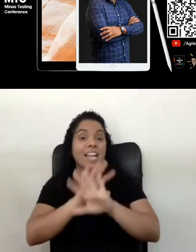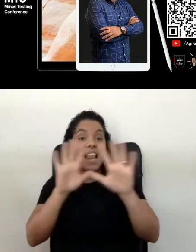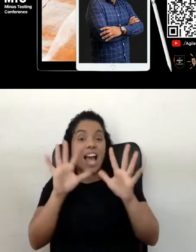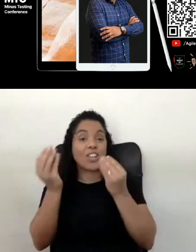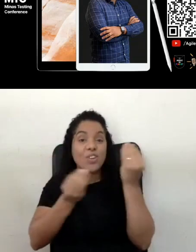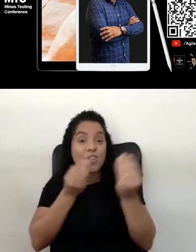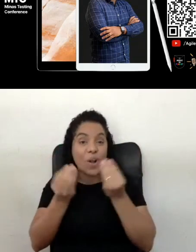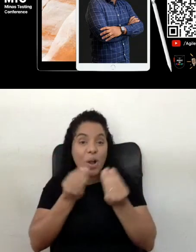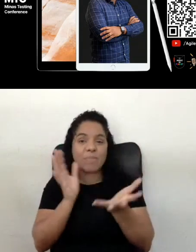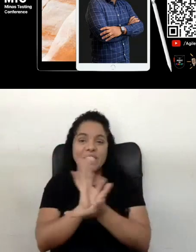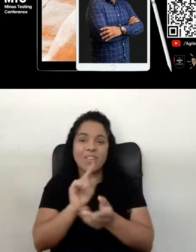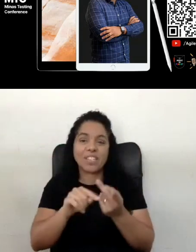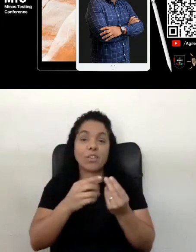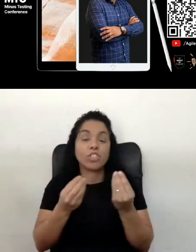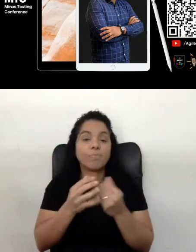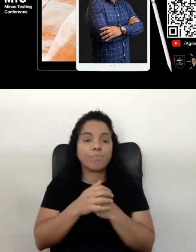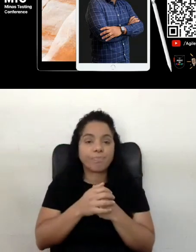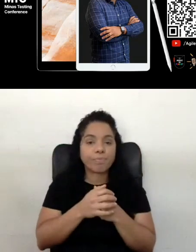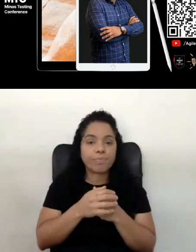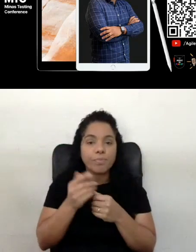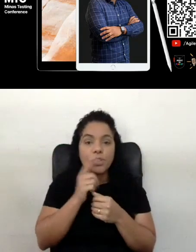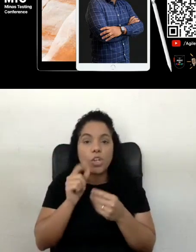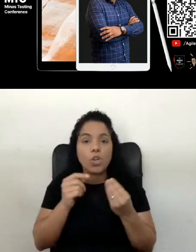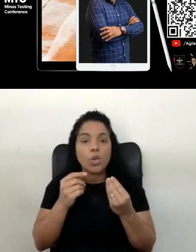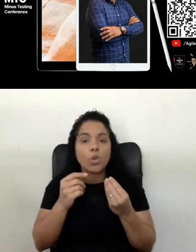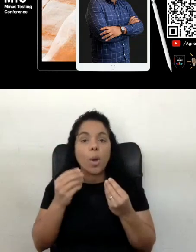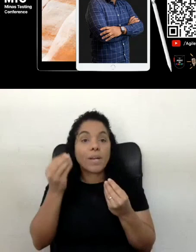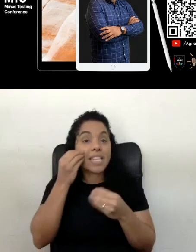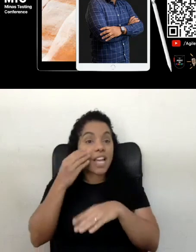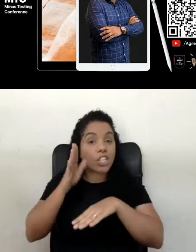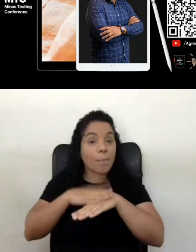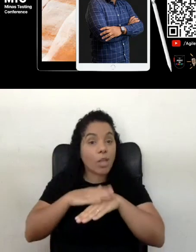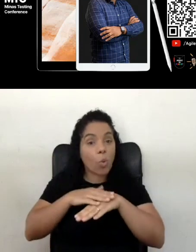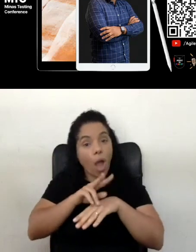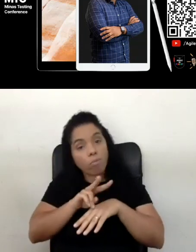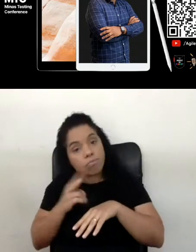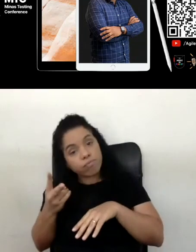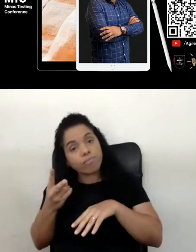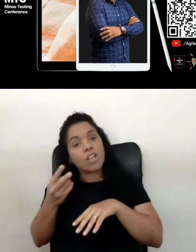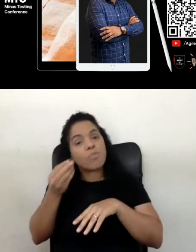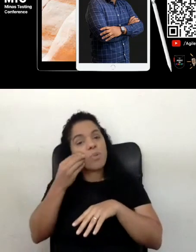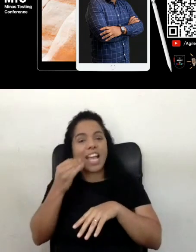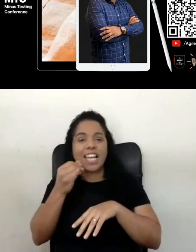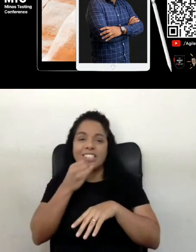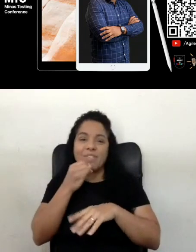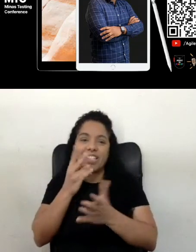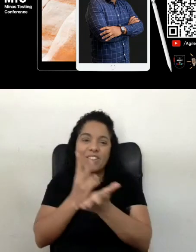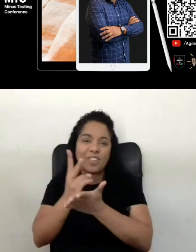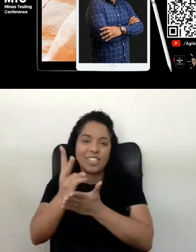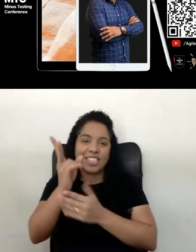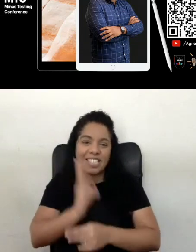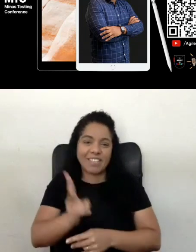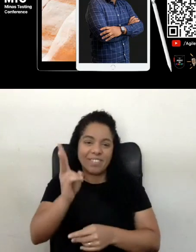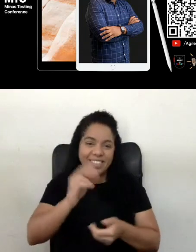melhor, sobre essa questão de como sair do teste manual, e mais até a gente continuar os testes.